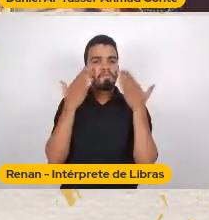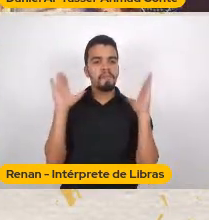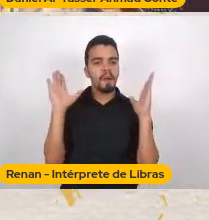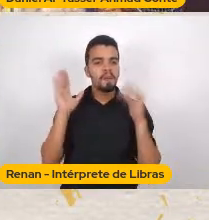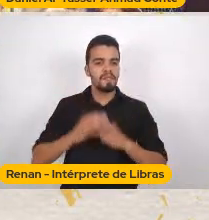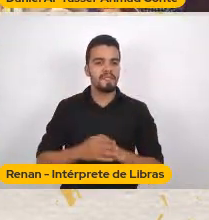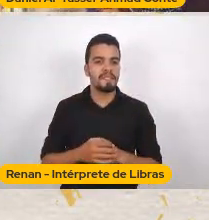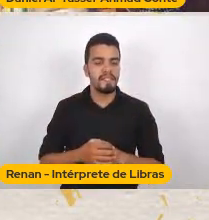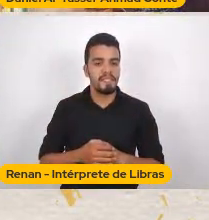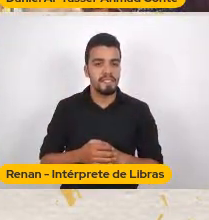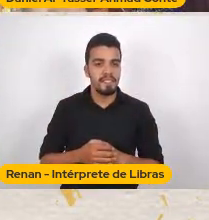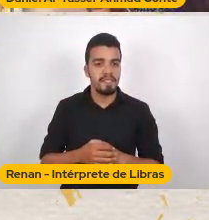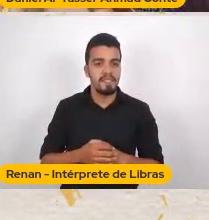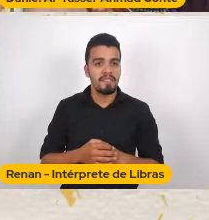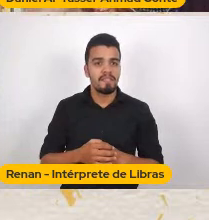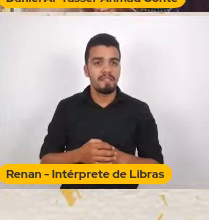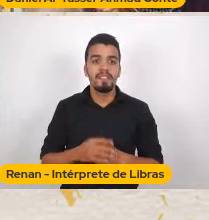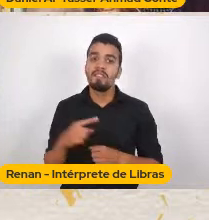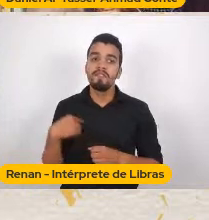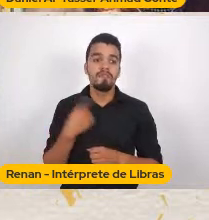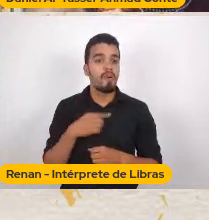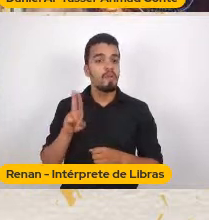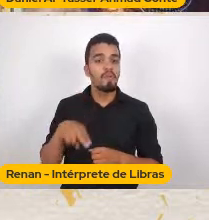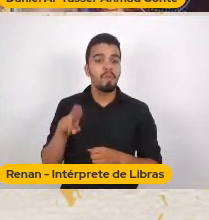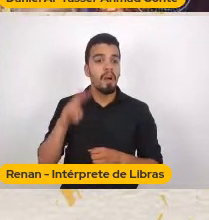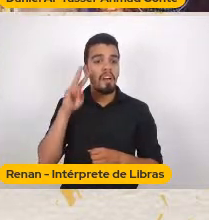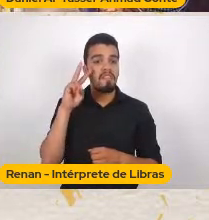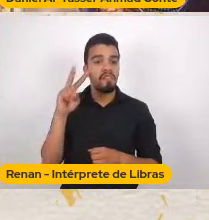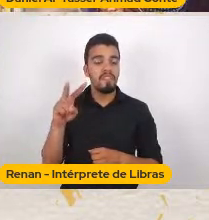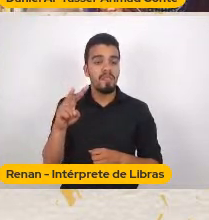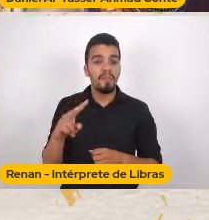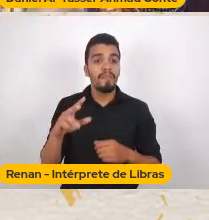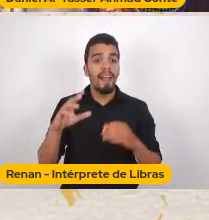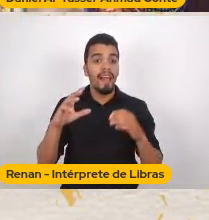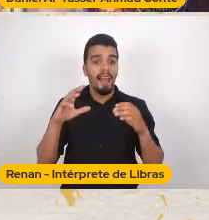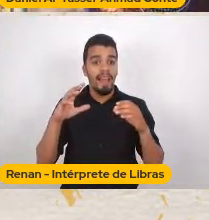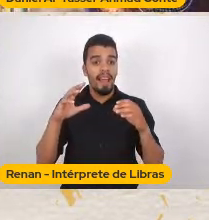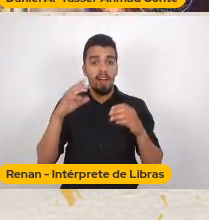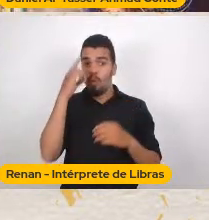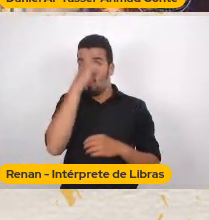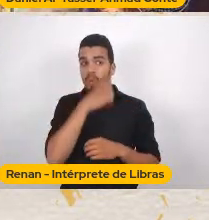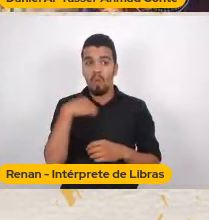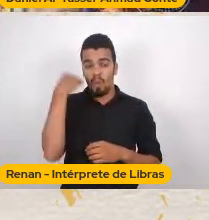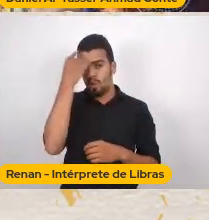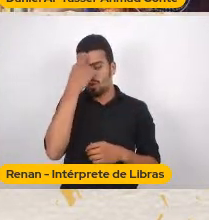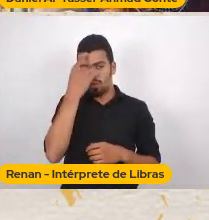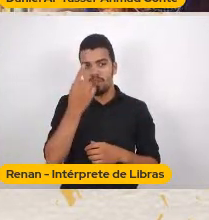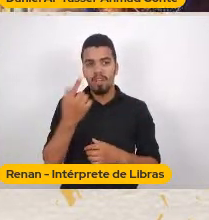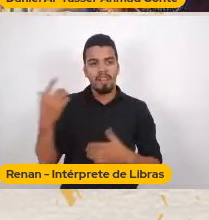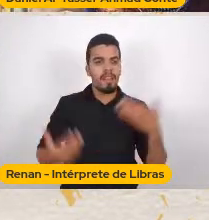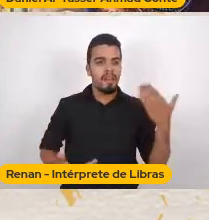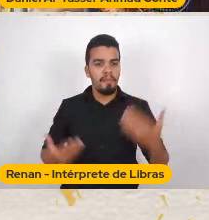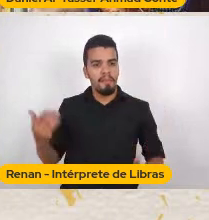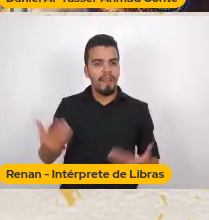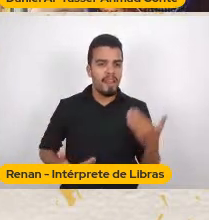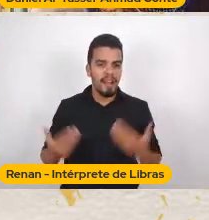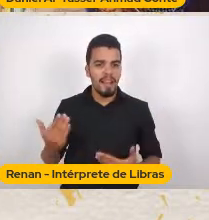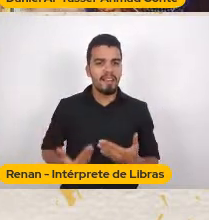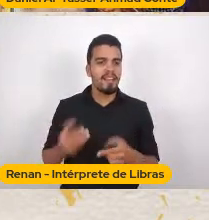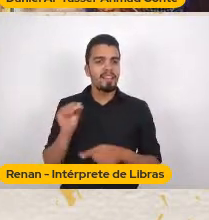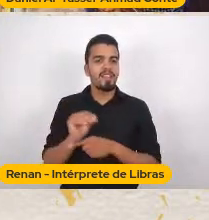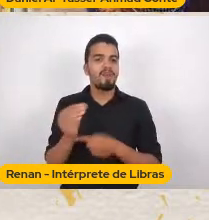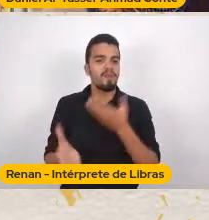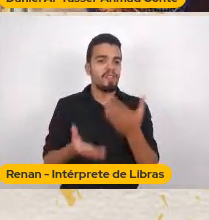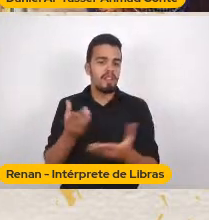A cara Da empregada Que cuidava A casa do Tom e Jerry A gente sabe Que é uma mulher negra E gorda